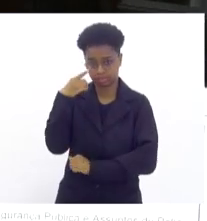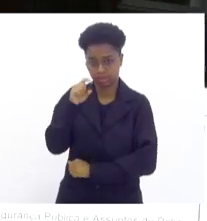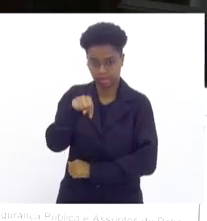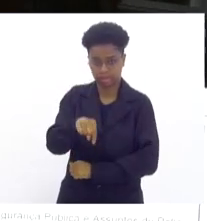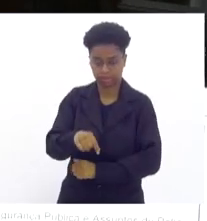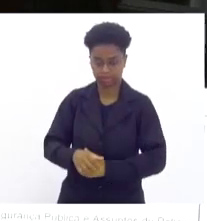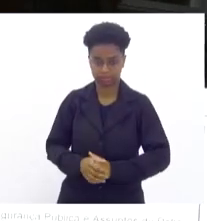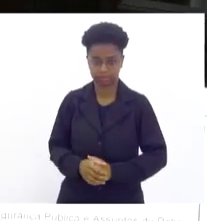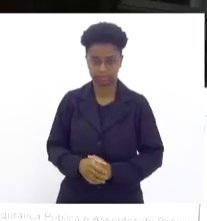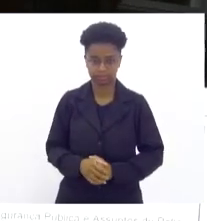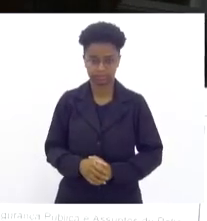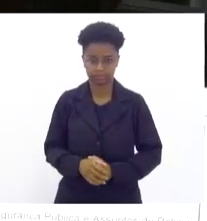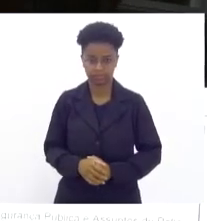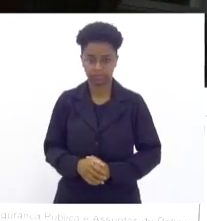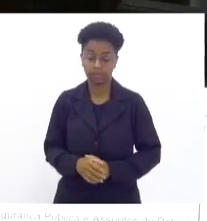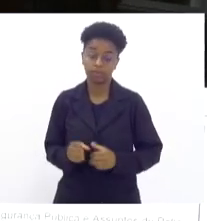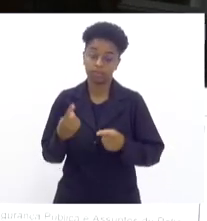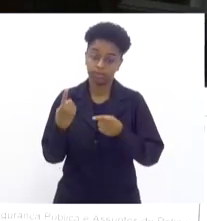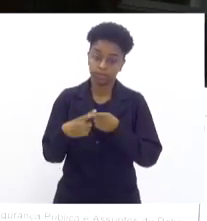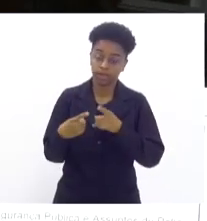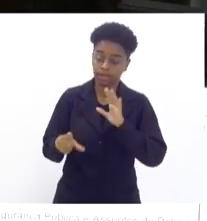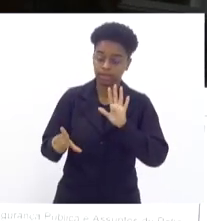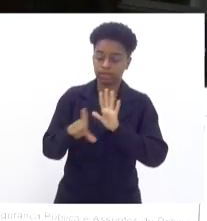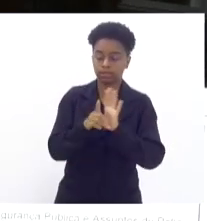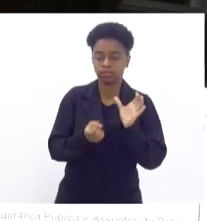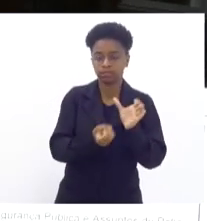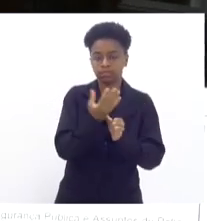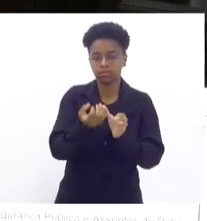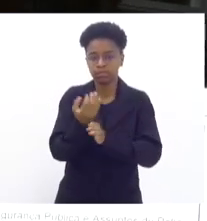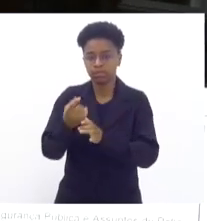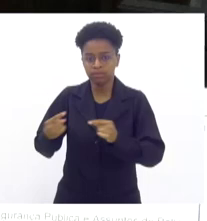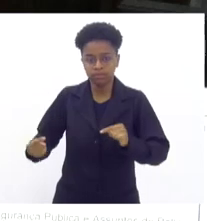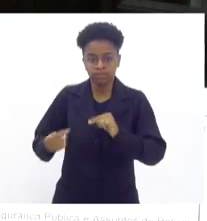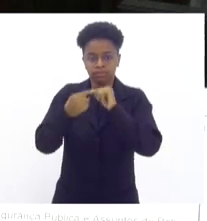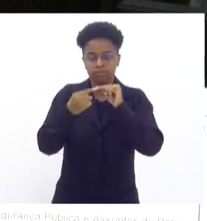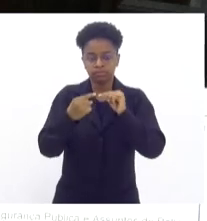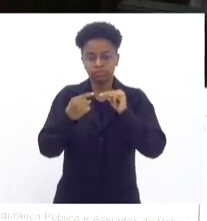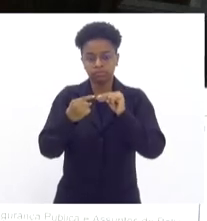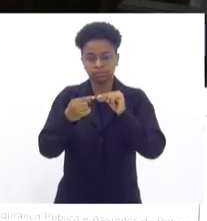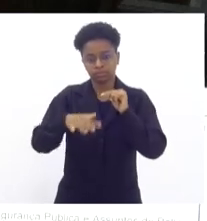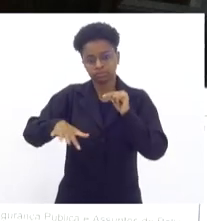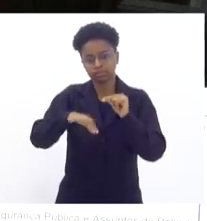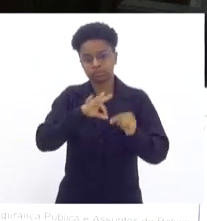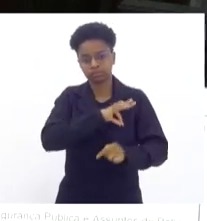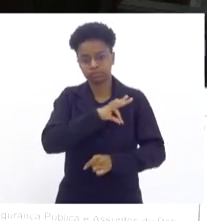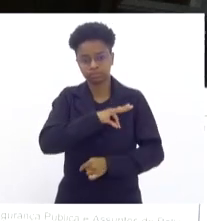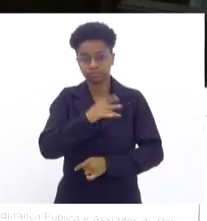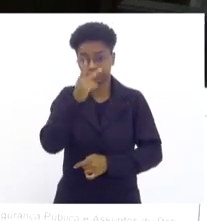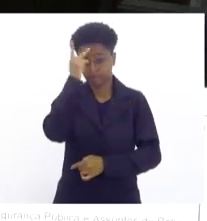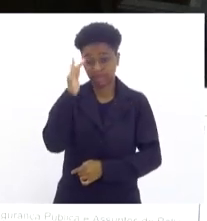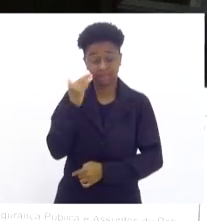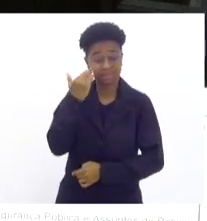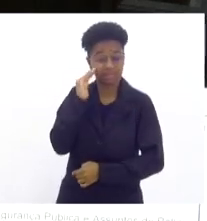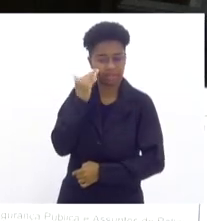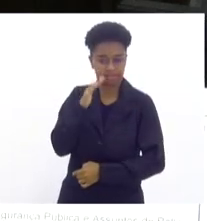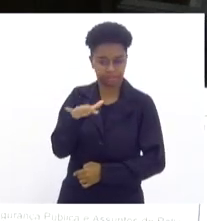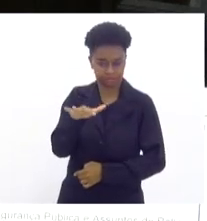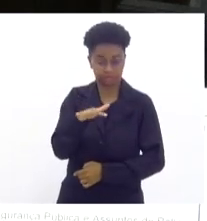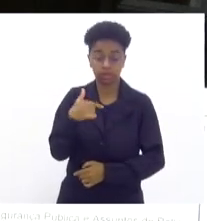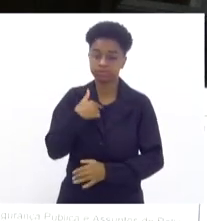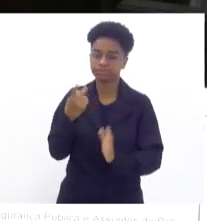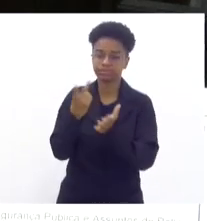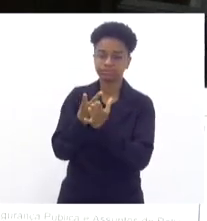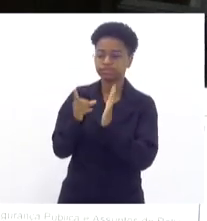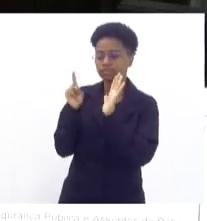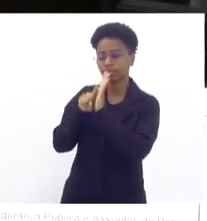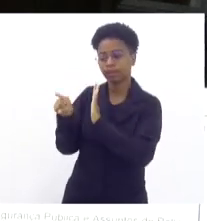casa, porque aí as leis que passam aqui ficam com um corpo mais robusto de quem entende. Eu sempre pergunto à deputada Marta